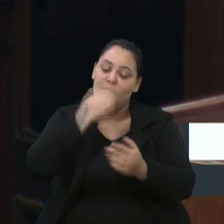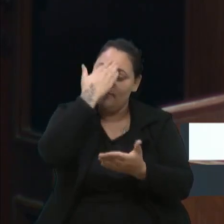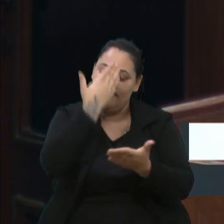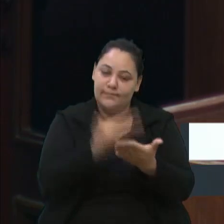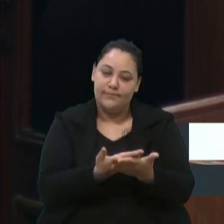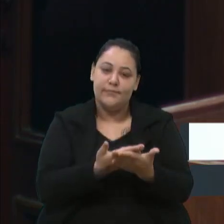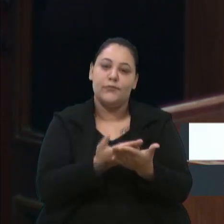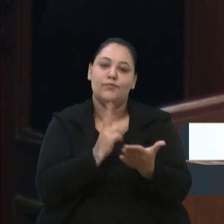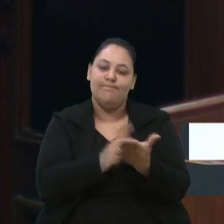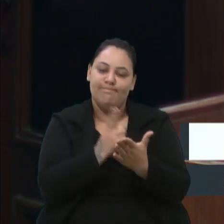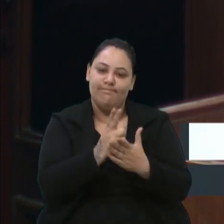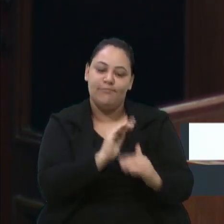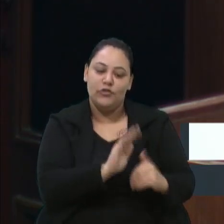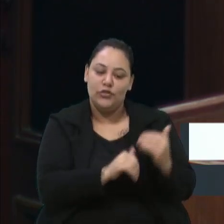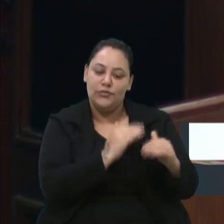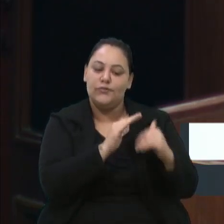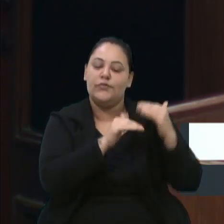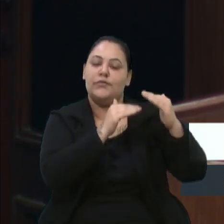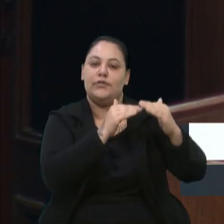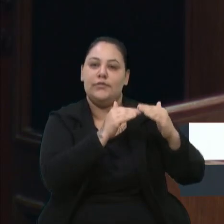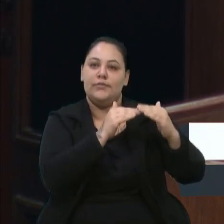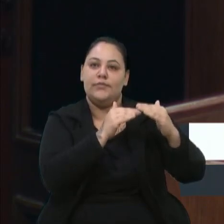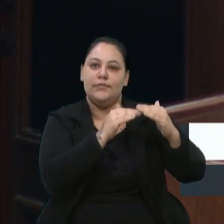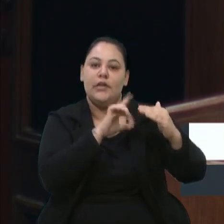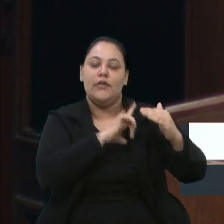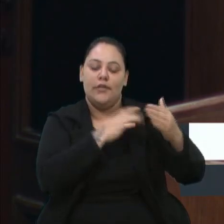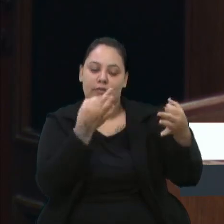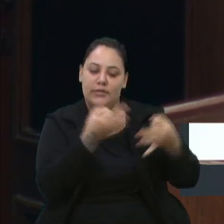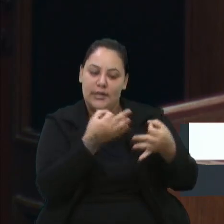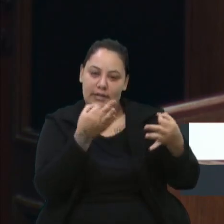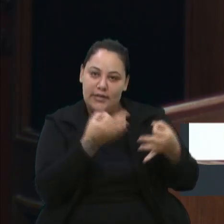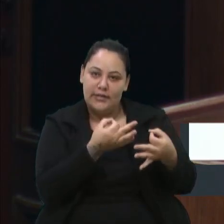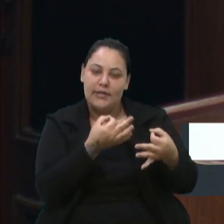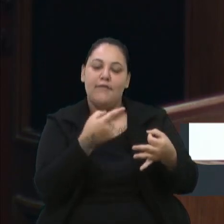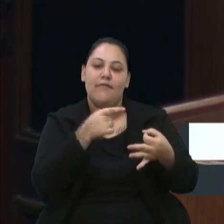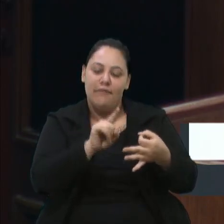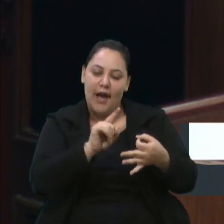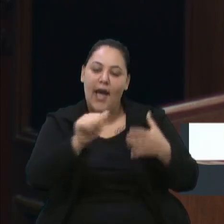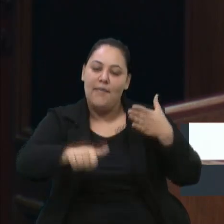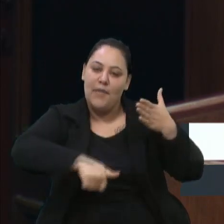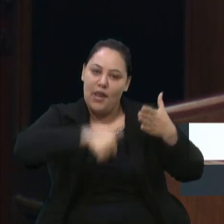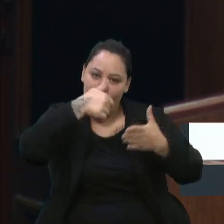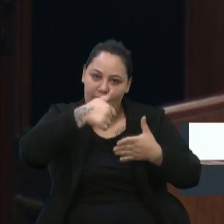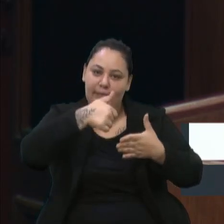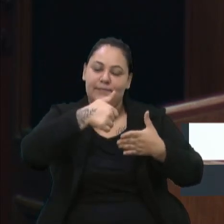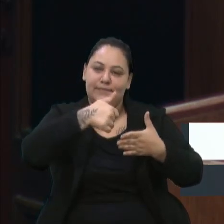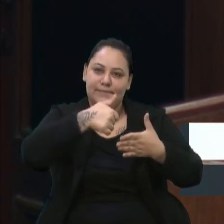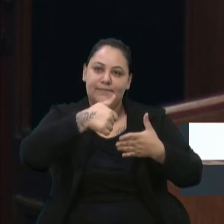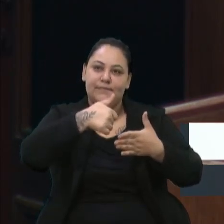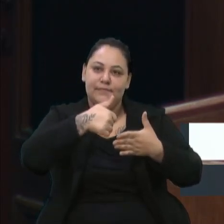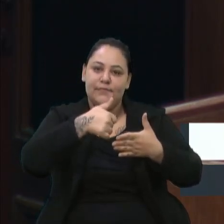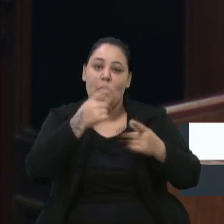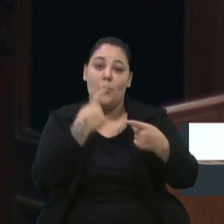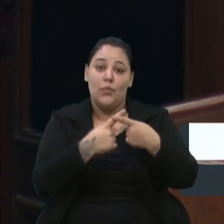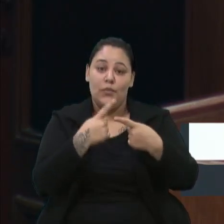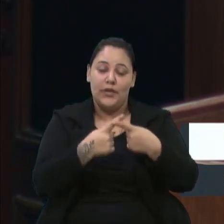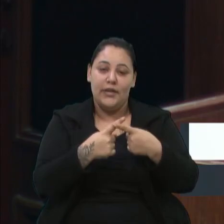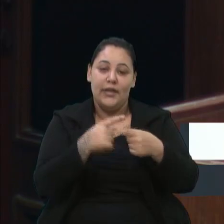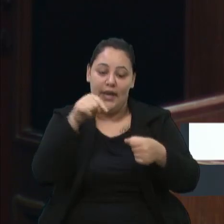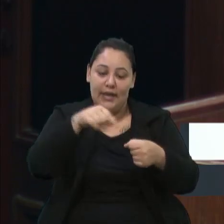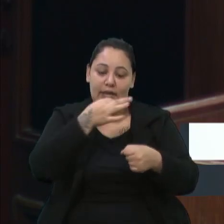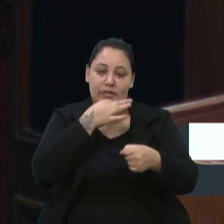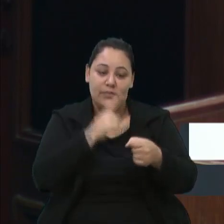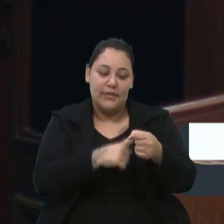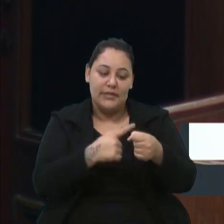muito que, com o passar do tempo, cada vez mais vai crescer, vai se solidificar, porque, de fato, é uma cidade que